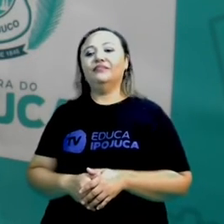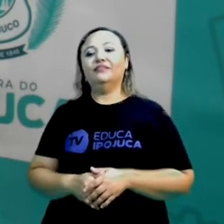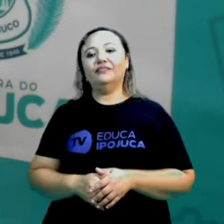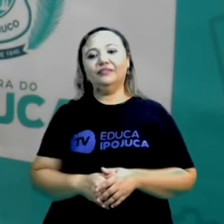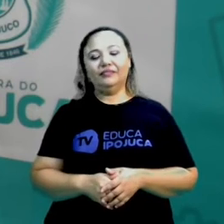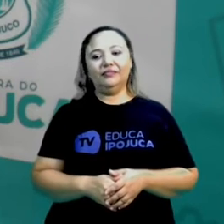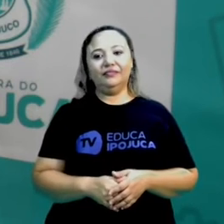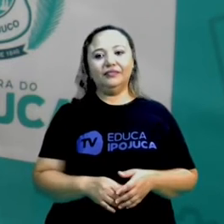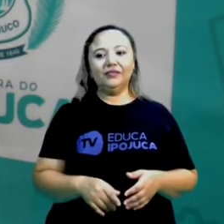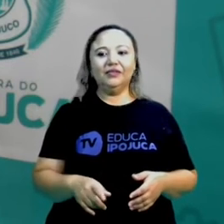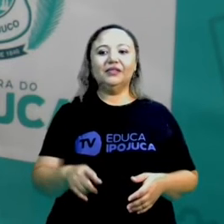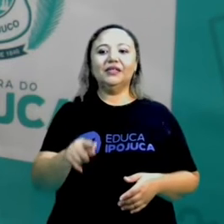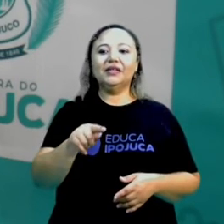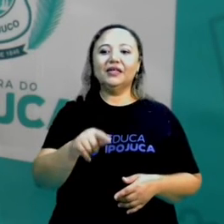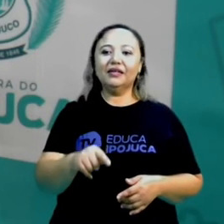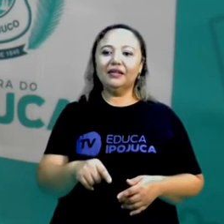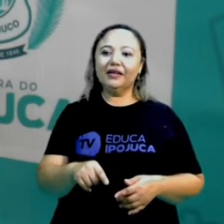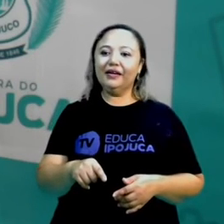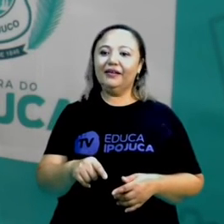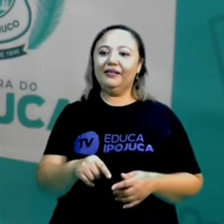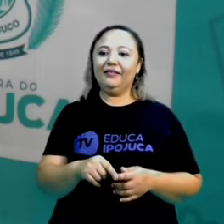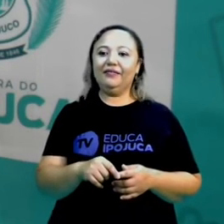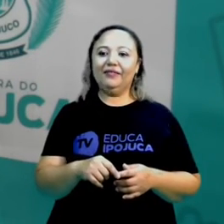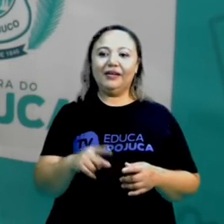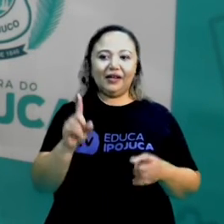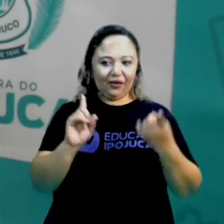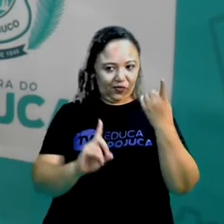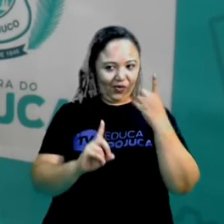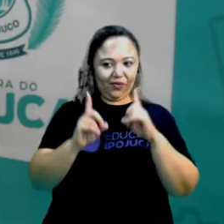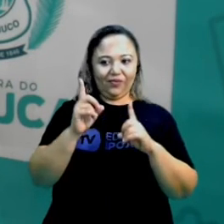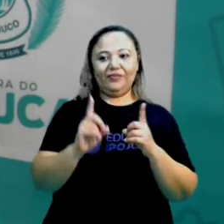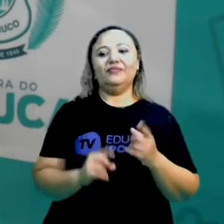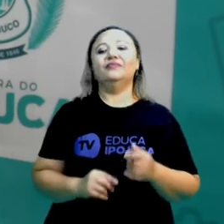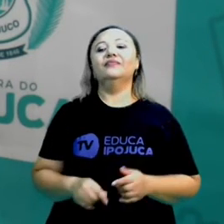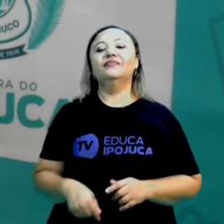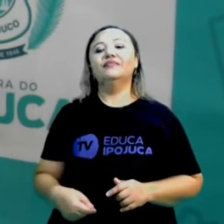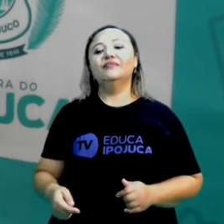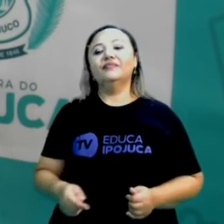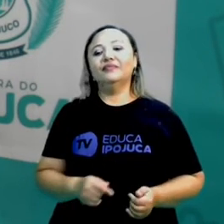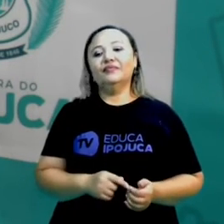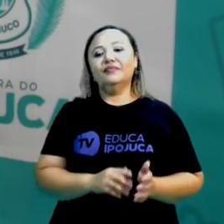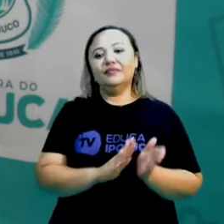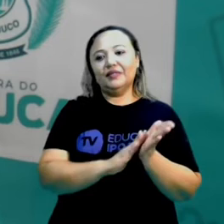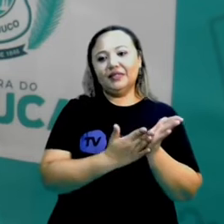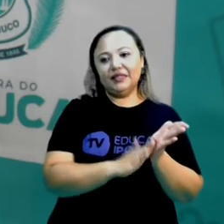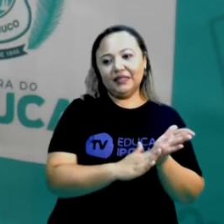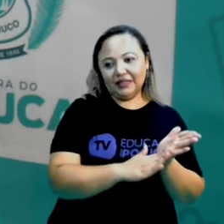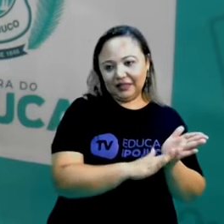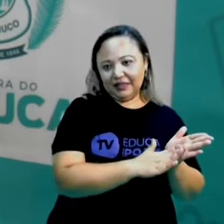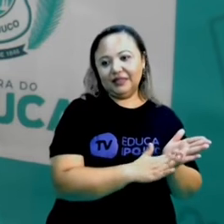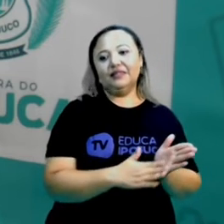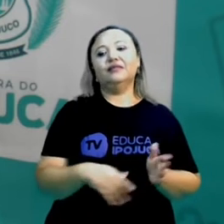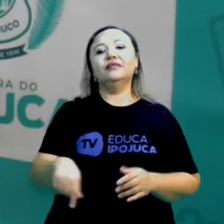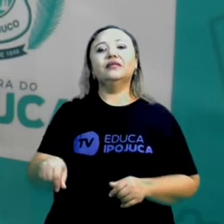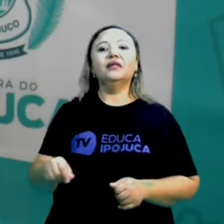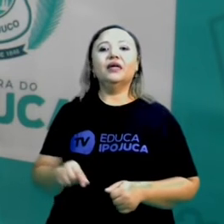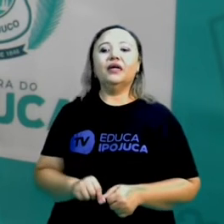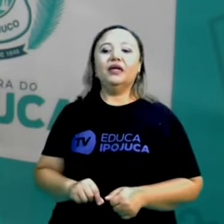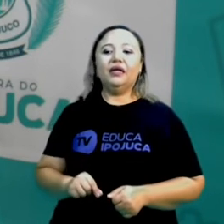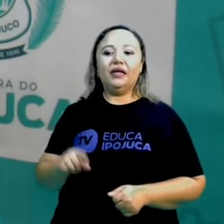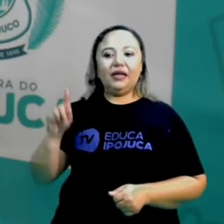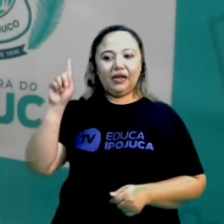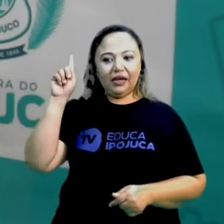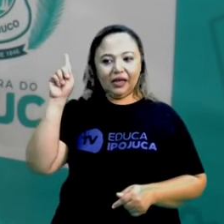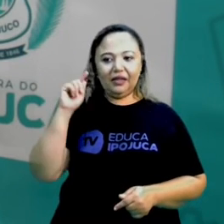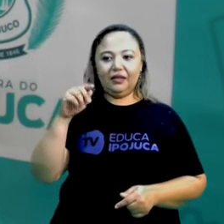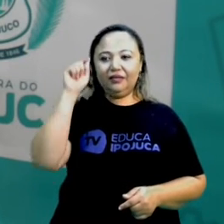ou nos enredos, né? Então, o samba ou semba é de origem angolana,